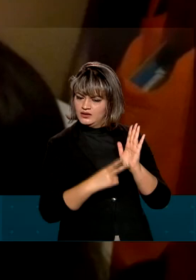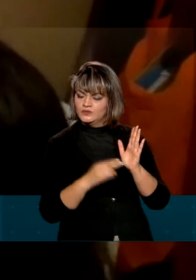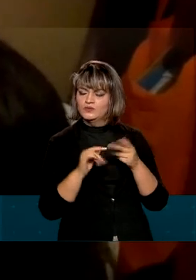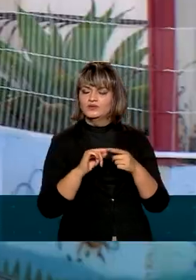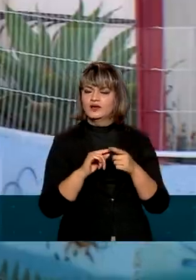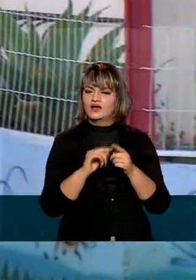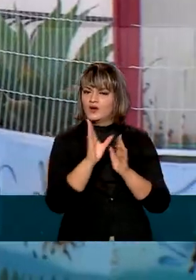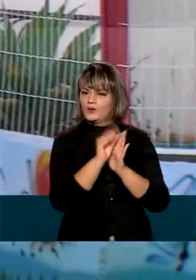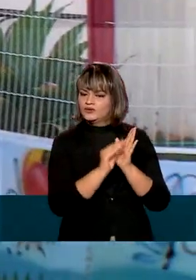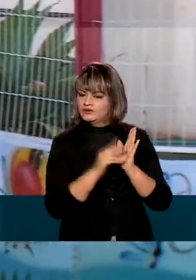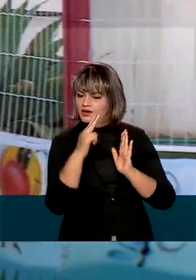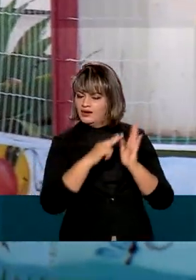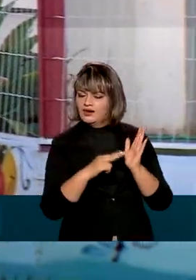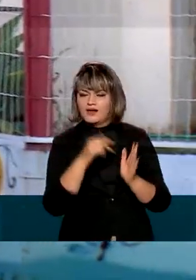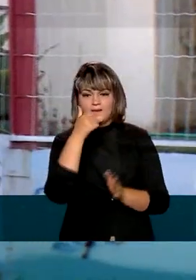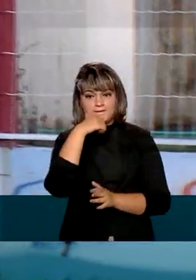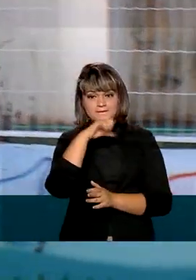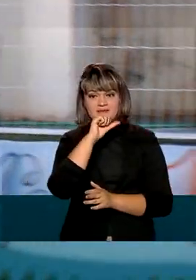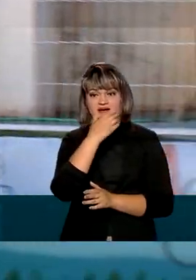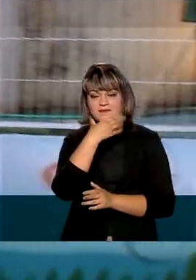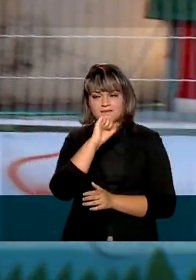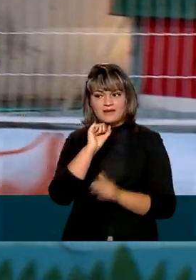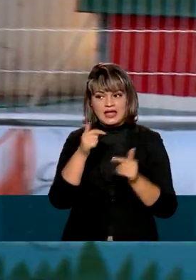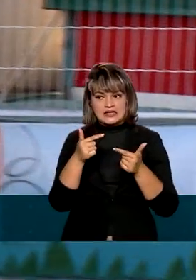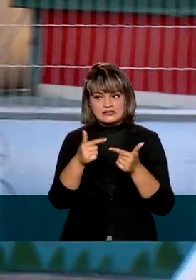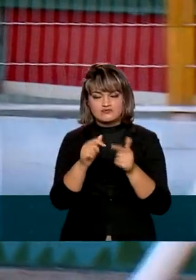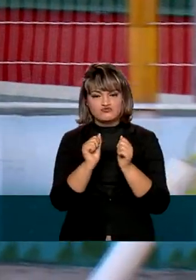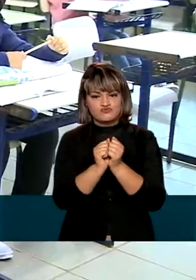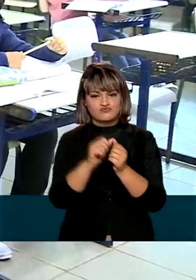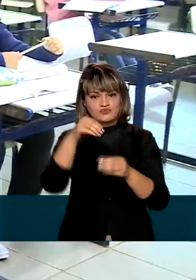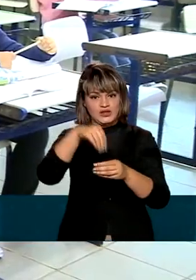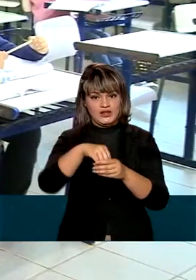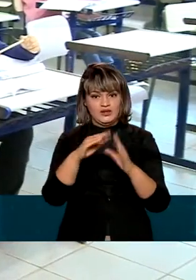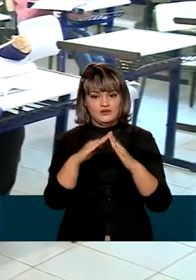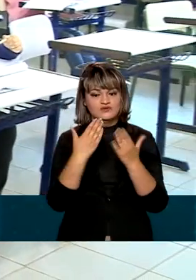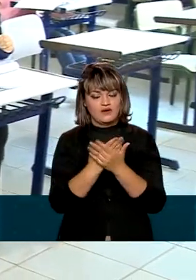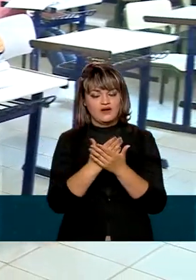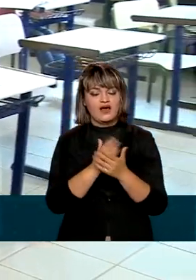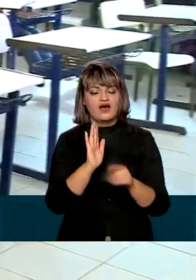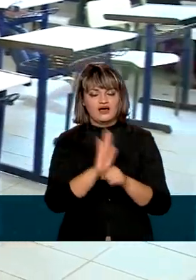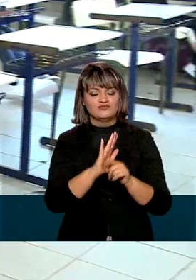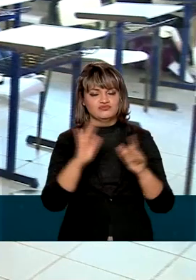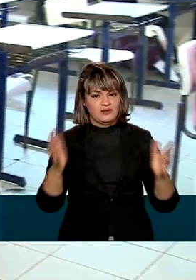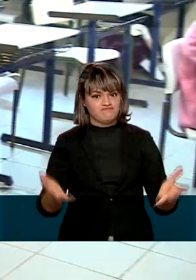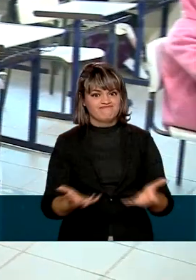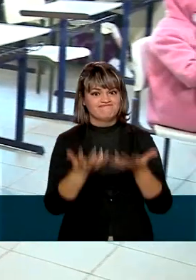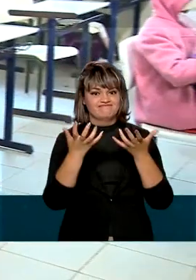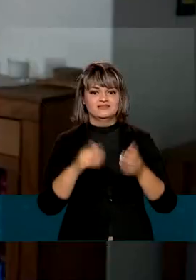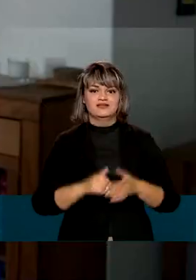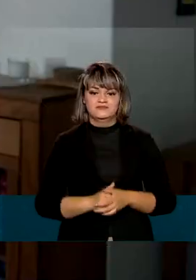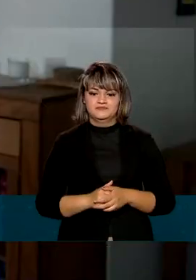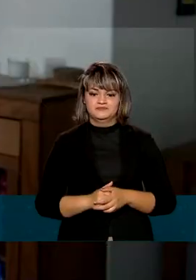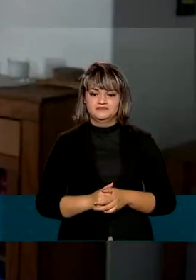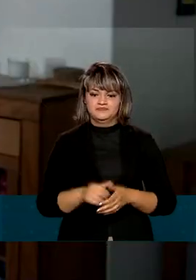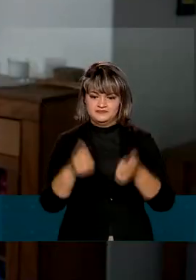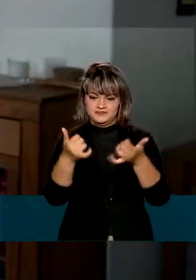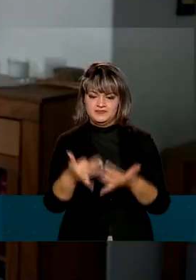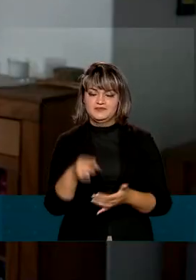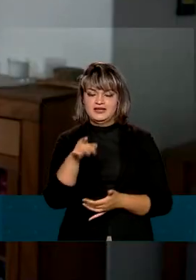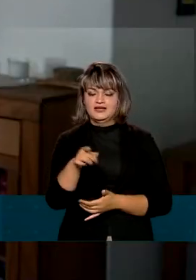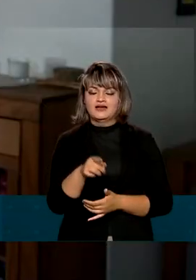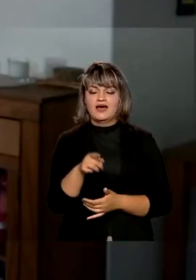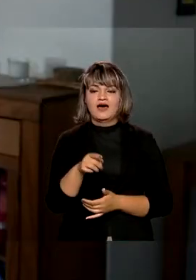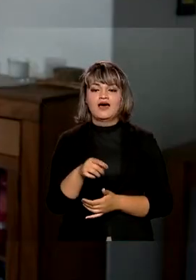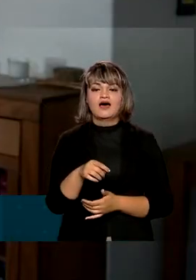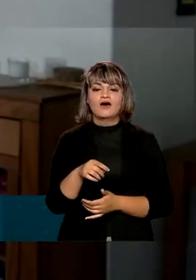conteúdos. Pais e mães mais atuantes na educação dos filhos melhoram o rendimento dos estudantes. Segundo dados do